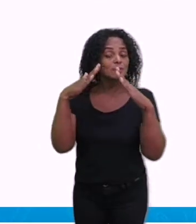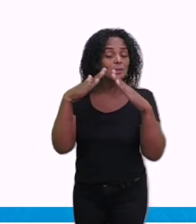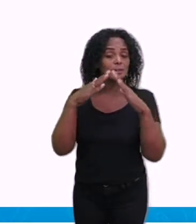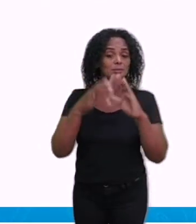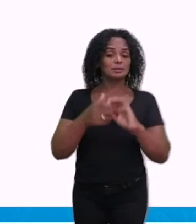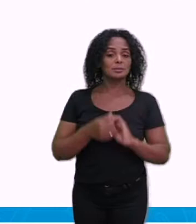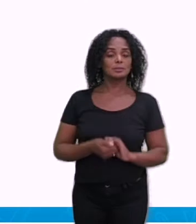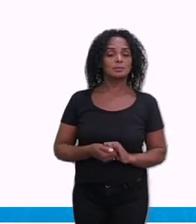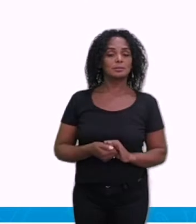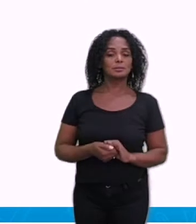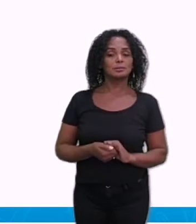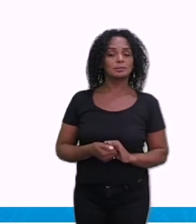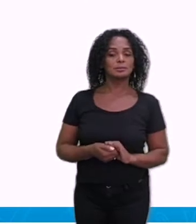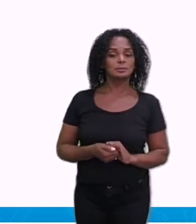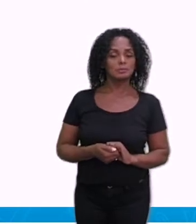bom?